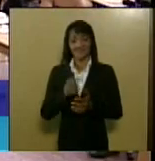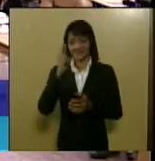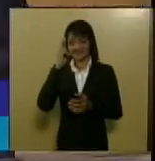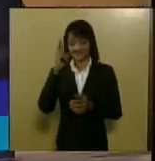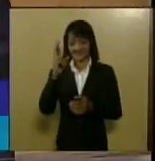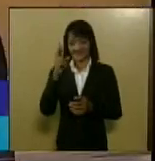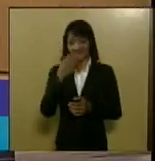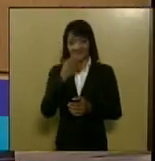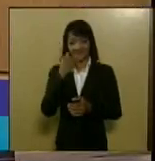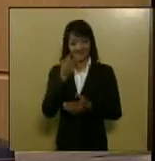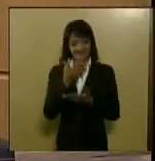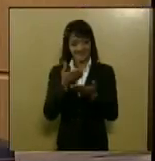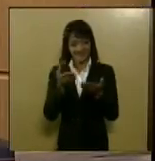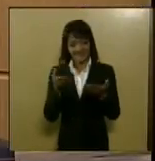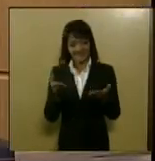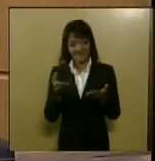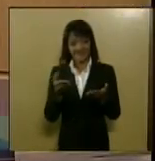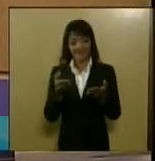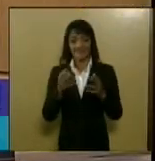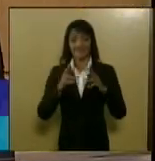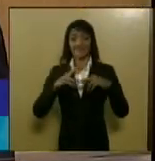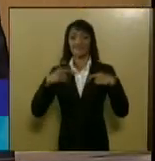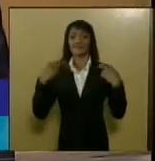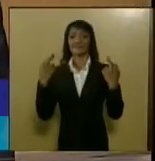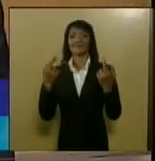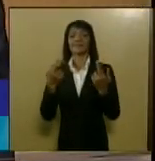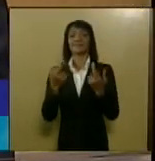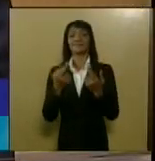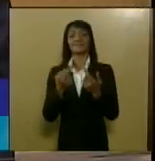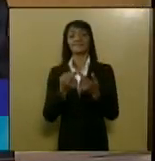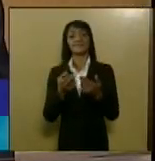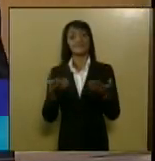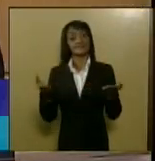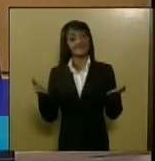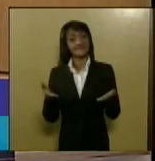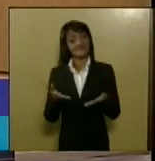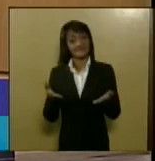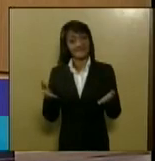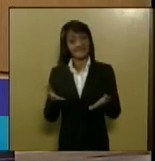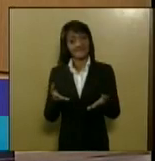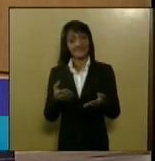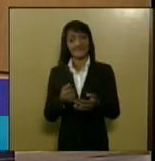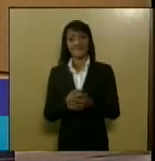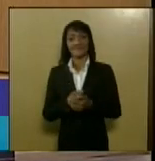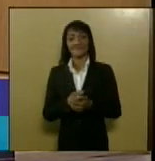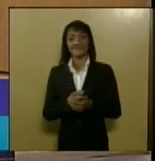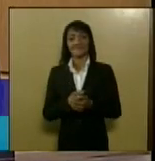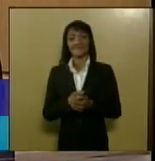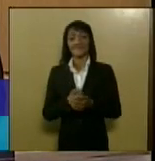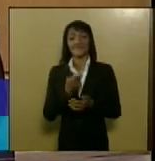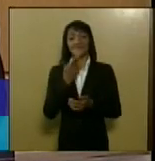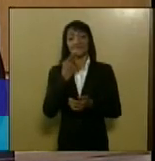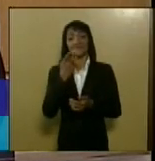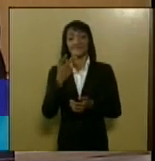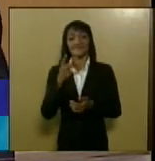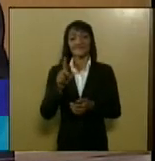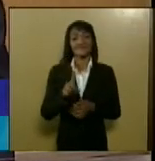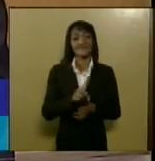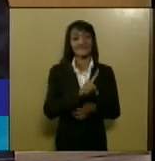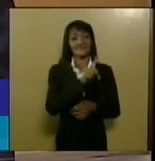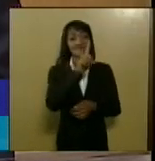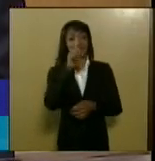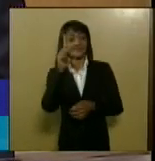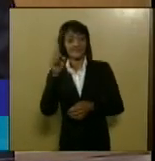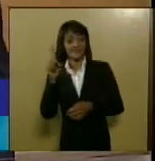eu ocupo o grande expediente no dia de hoje para falar sobre o dia mundial contra o